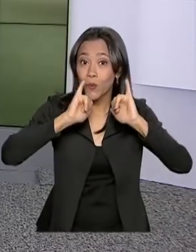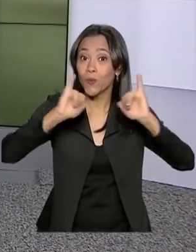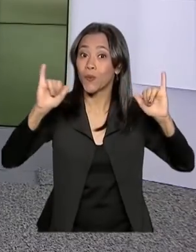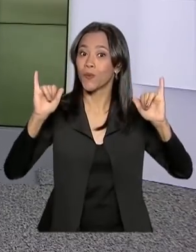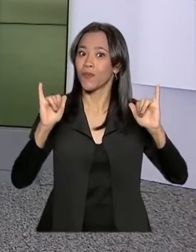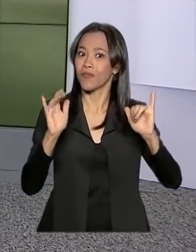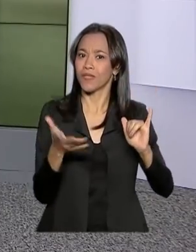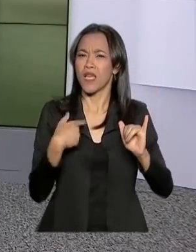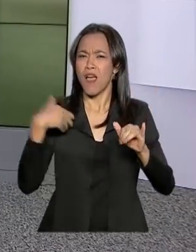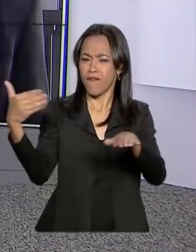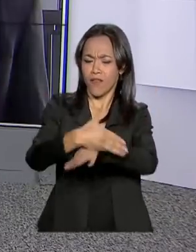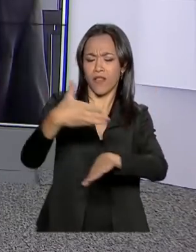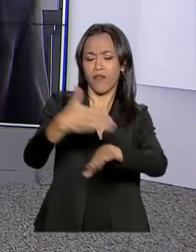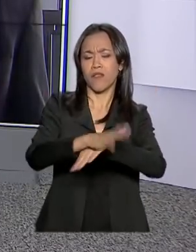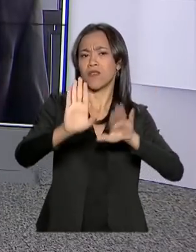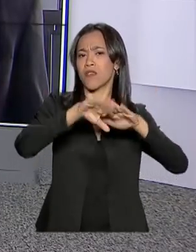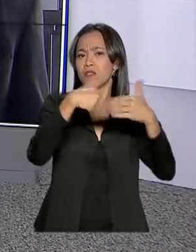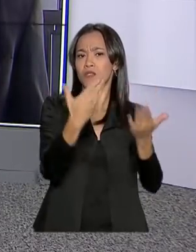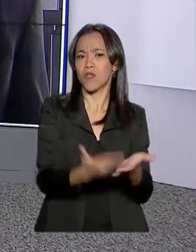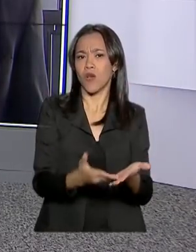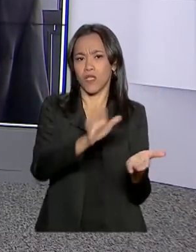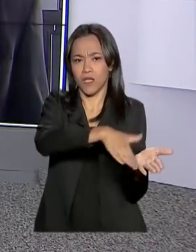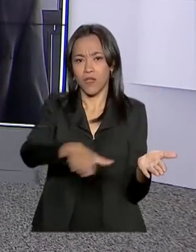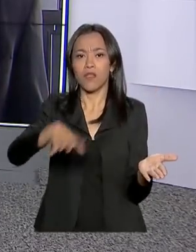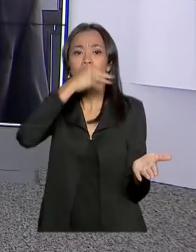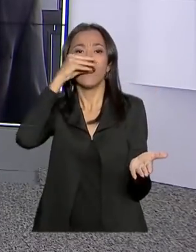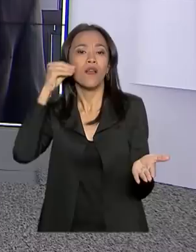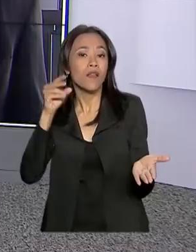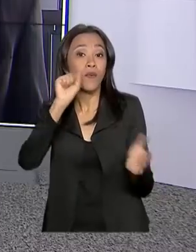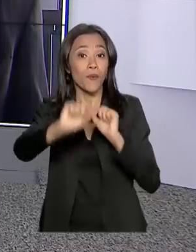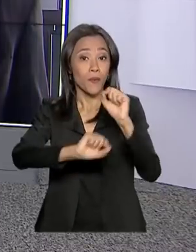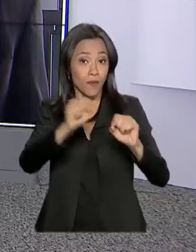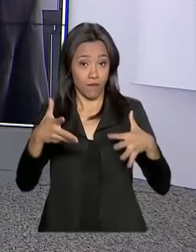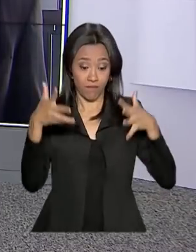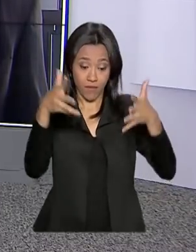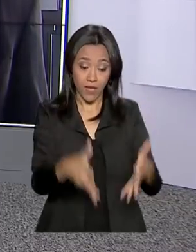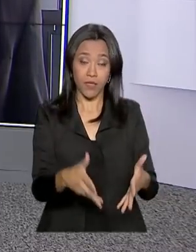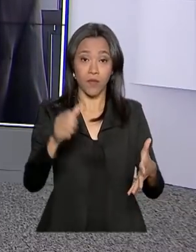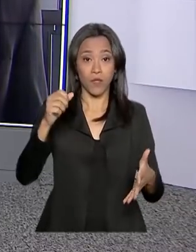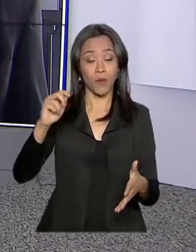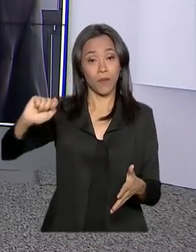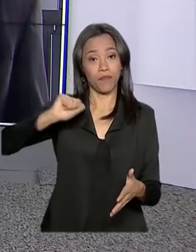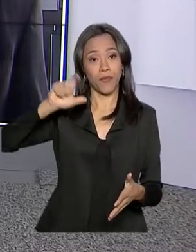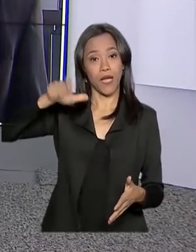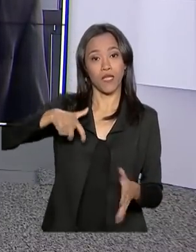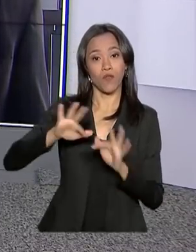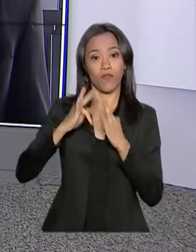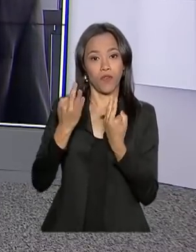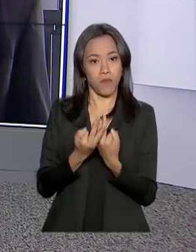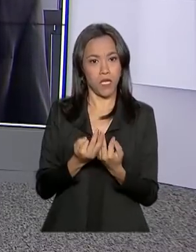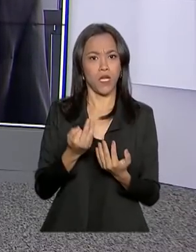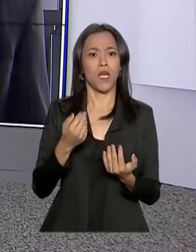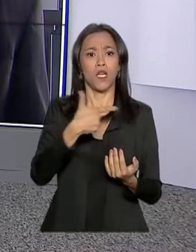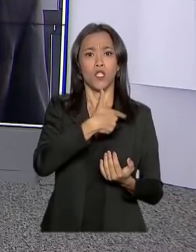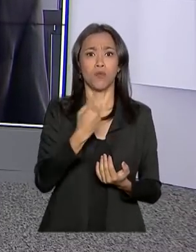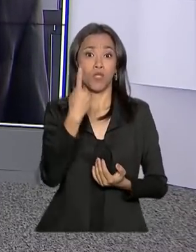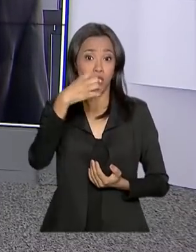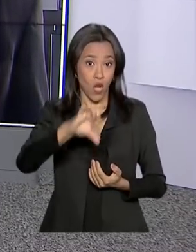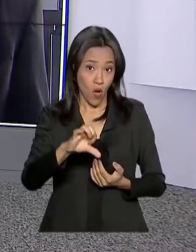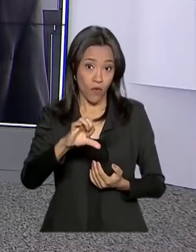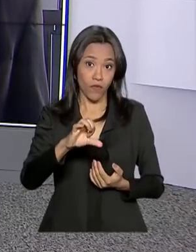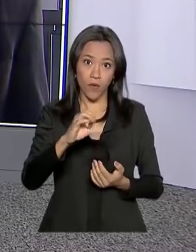frequência escolar de crianças e adolescentes que fazem parte do programa Bolsa Família atingiu em 2019